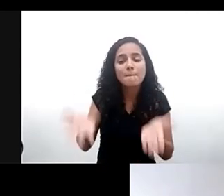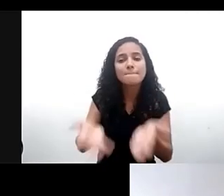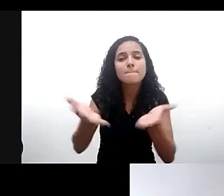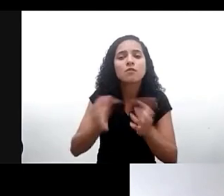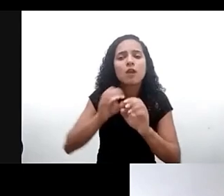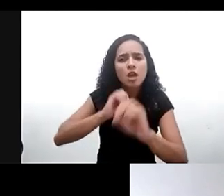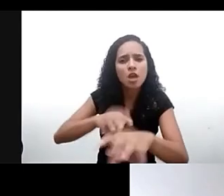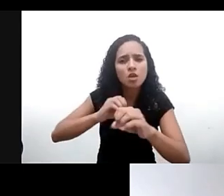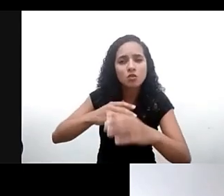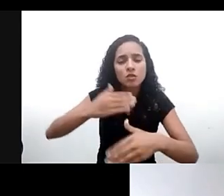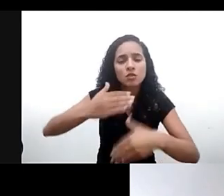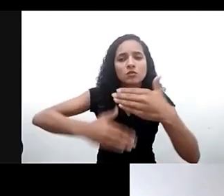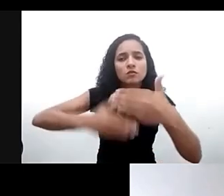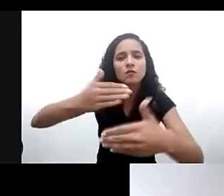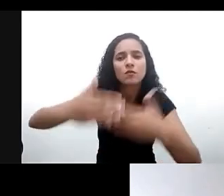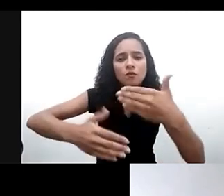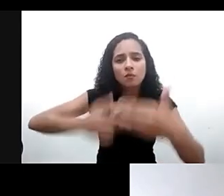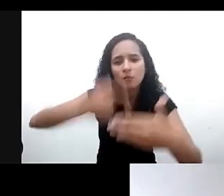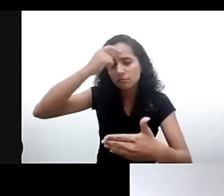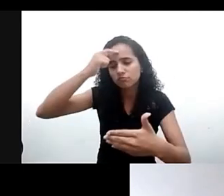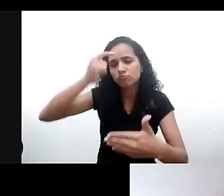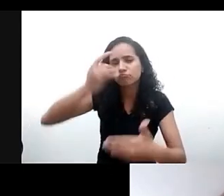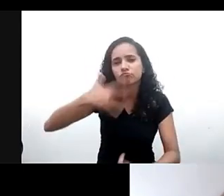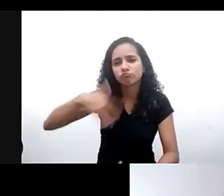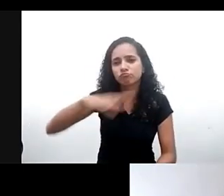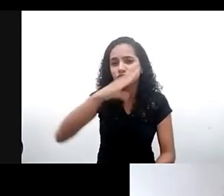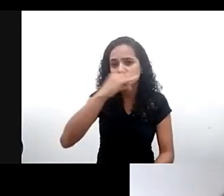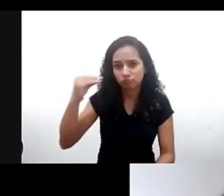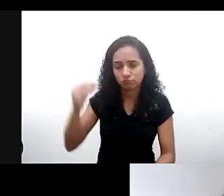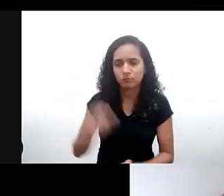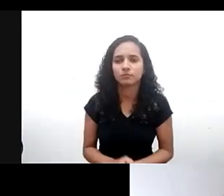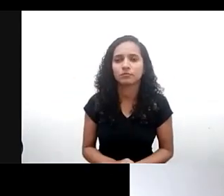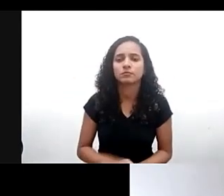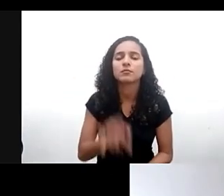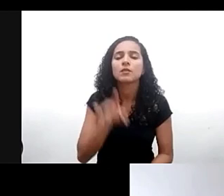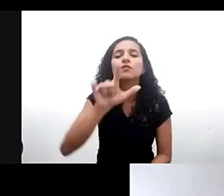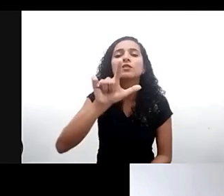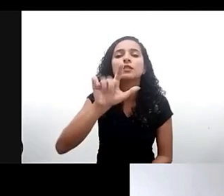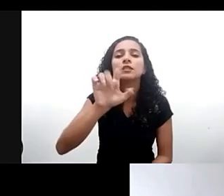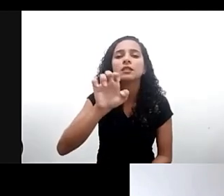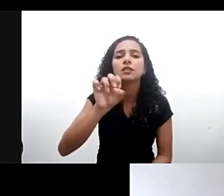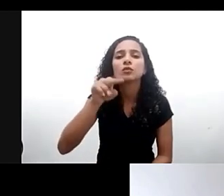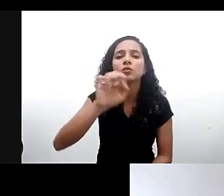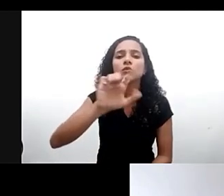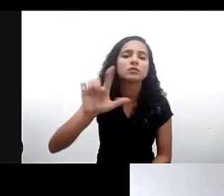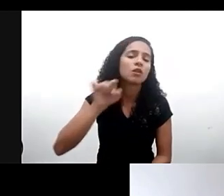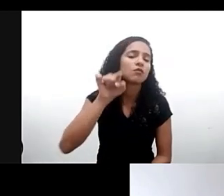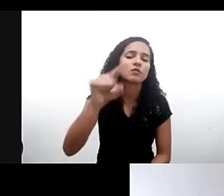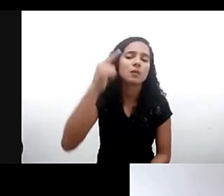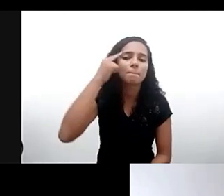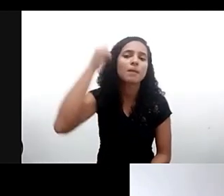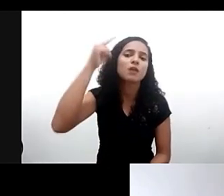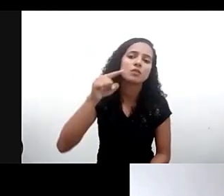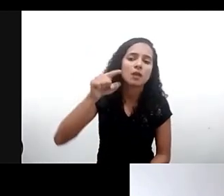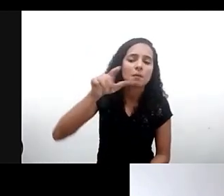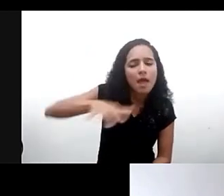o desenvolvimento integral e sadio de crianças e adolescentes e você Leonel o que você destacaria como um ponto central para a região ou para país